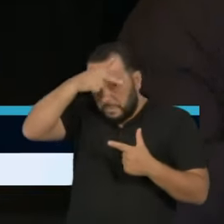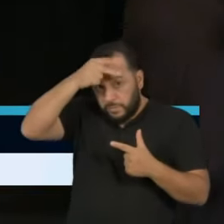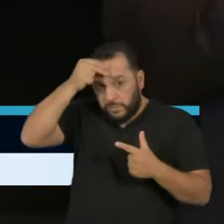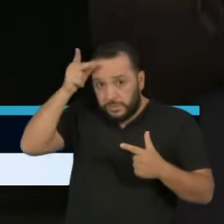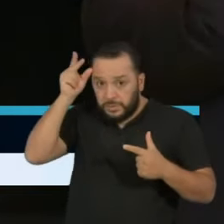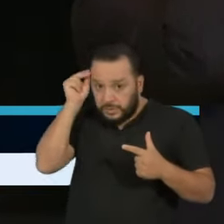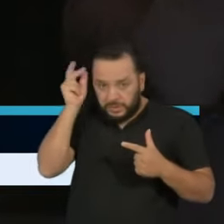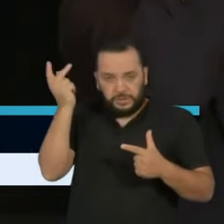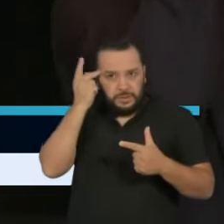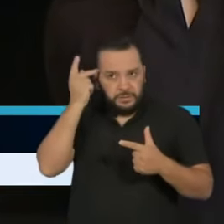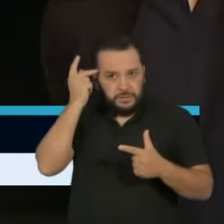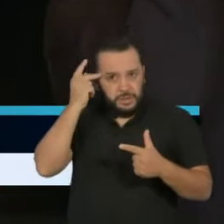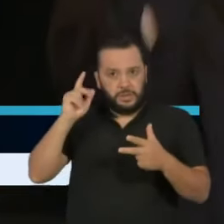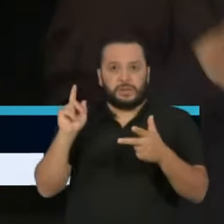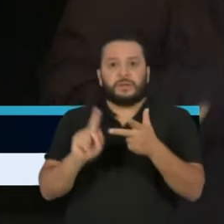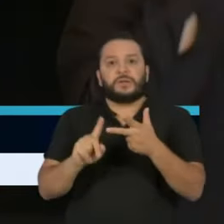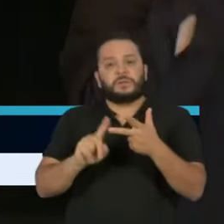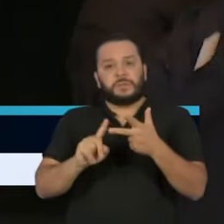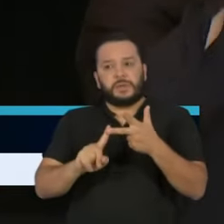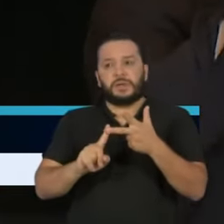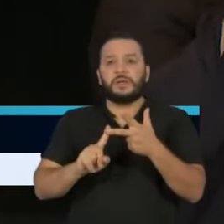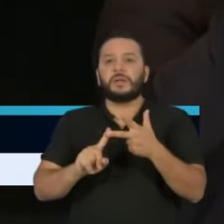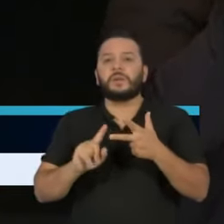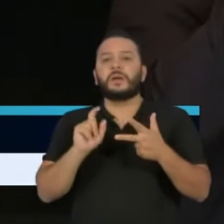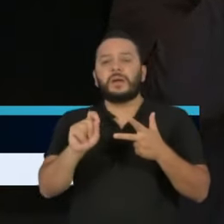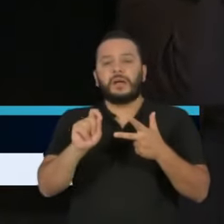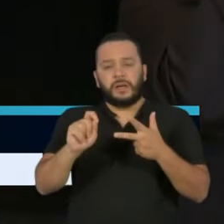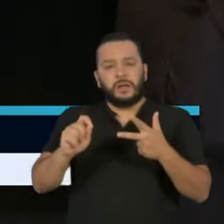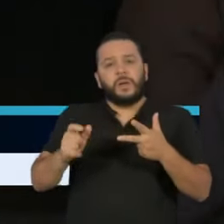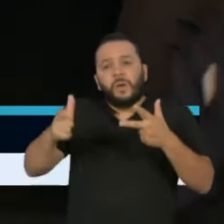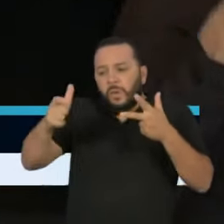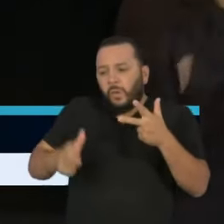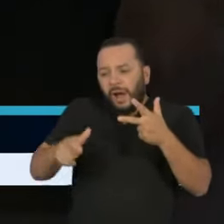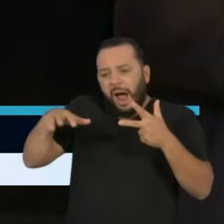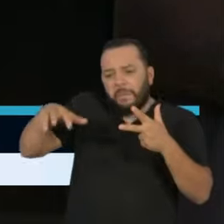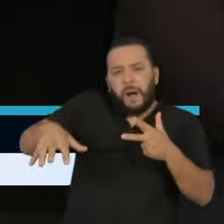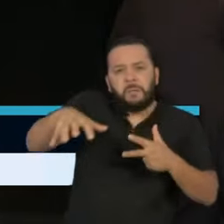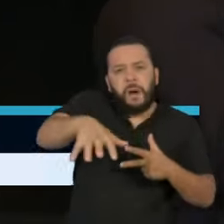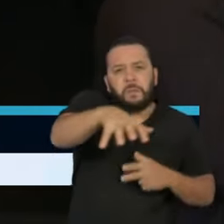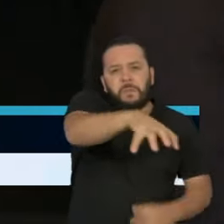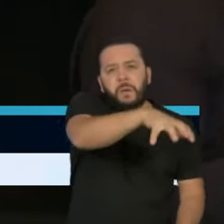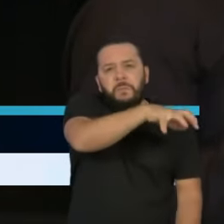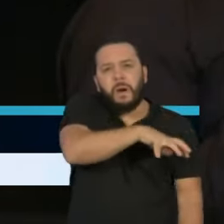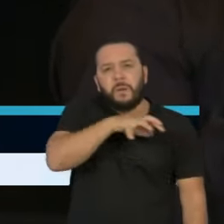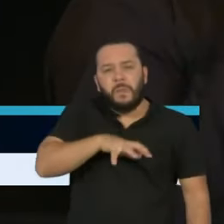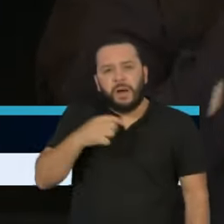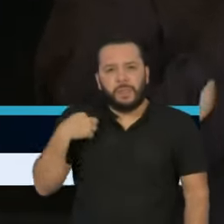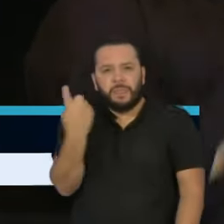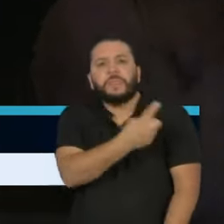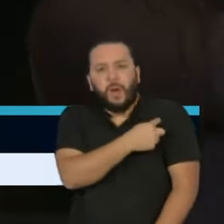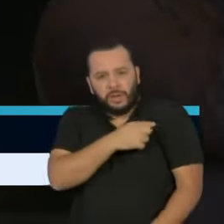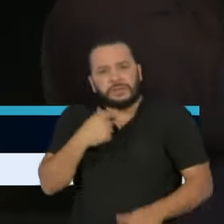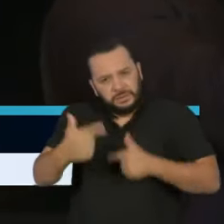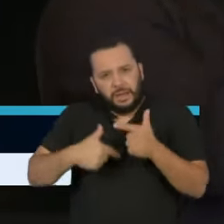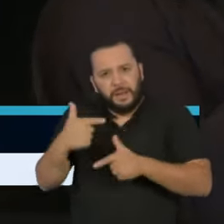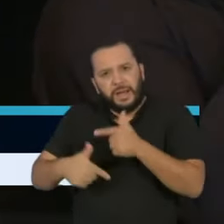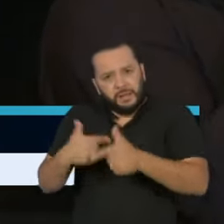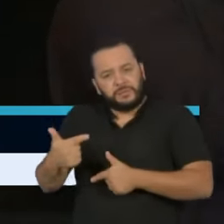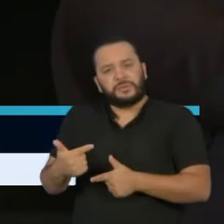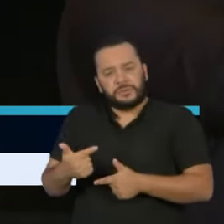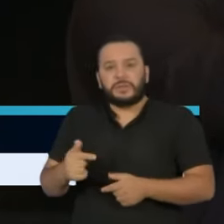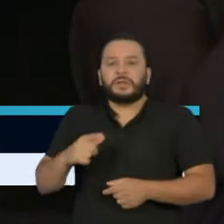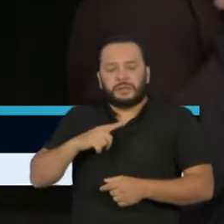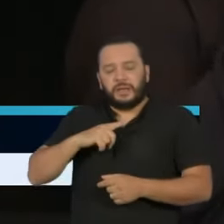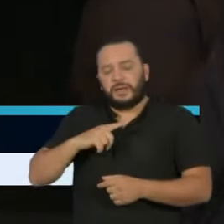São Paulo, e mais especificamente nos locais em que cada um de nós trabalha. O